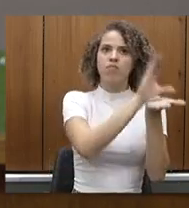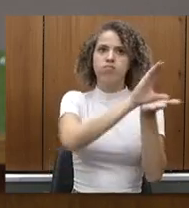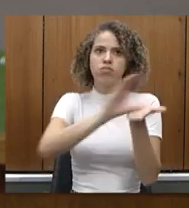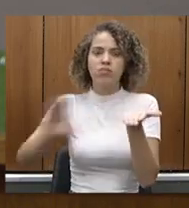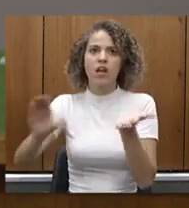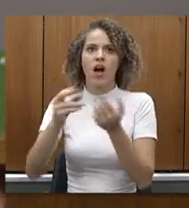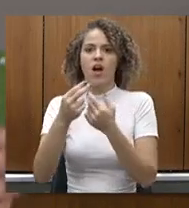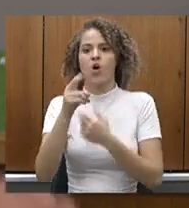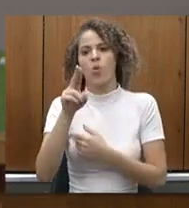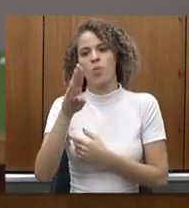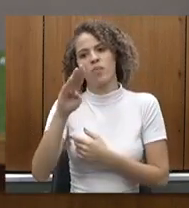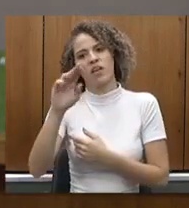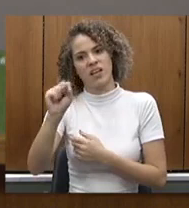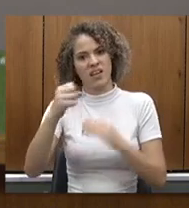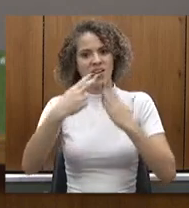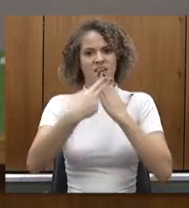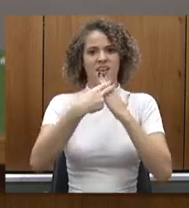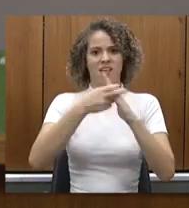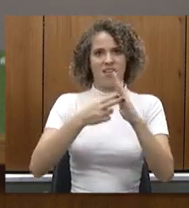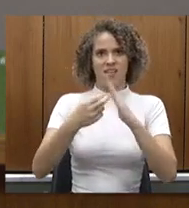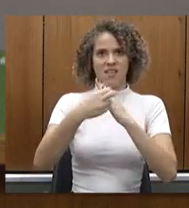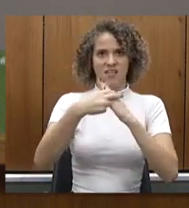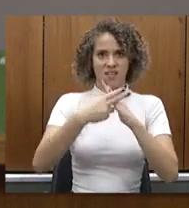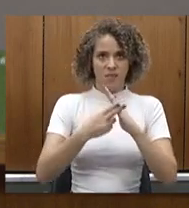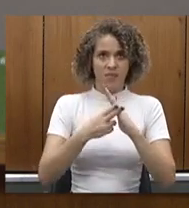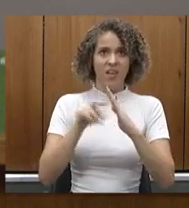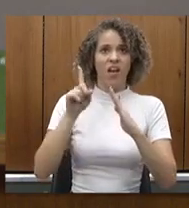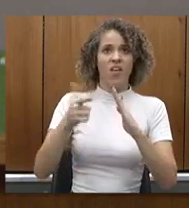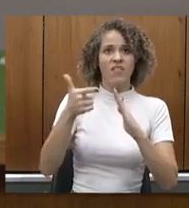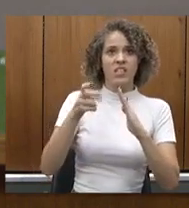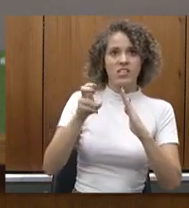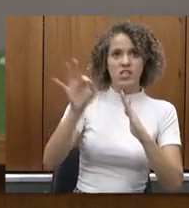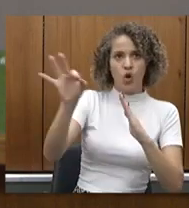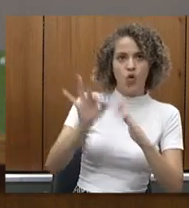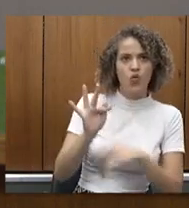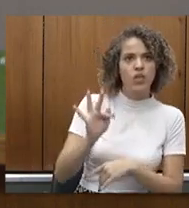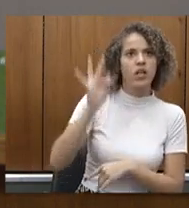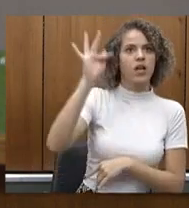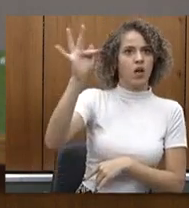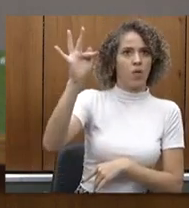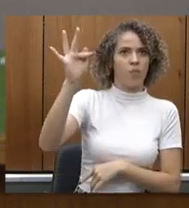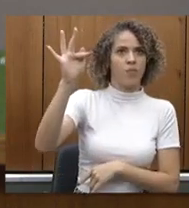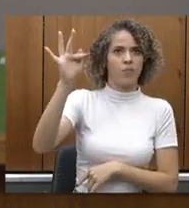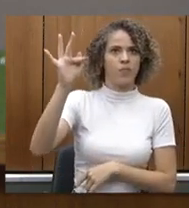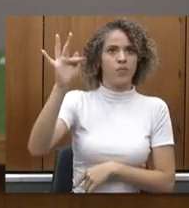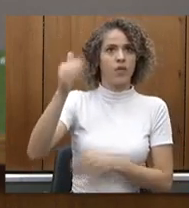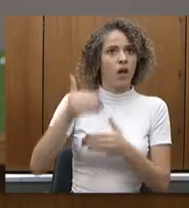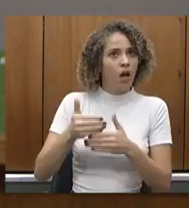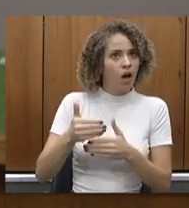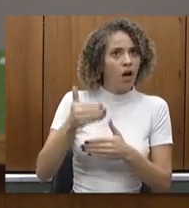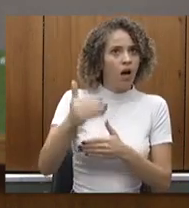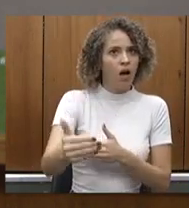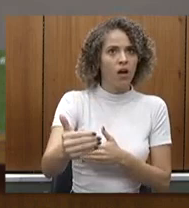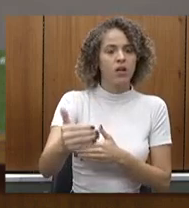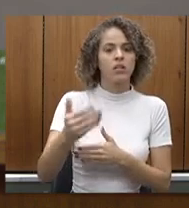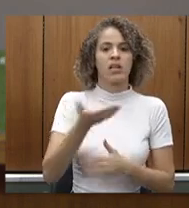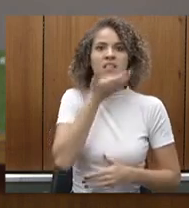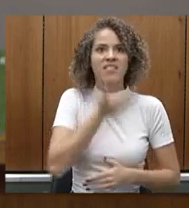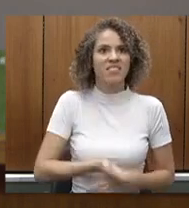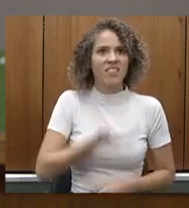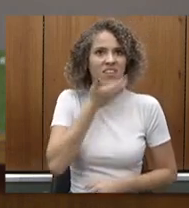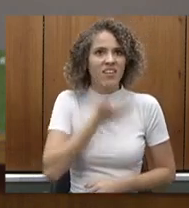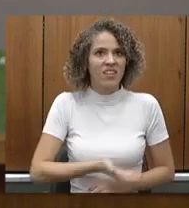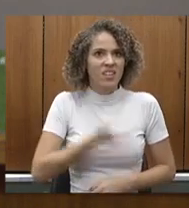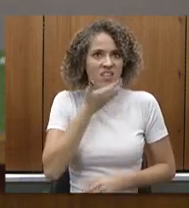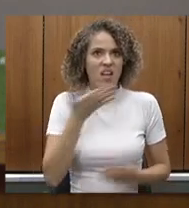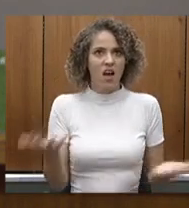aumentamos o financiamento era 25% do valor federal do habilitado a partir do mês agora de dezembro de novembro